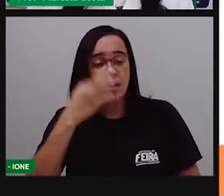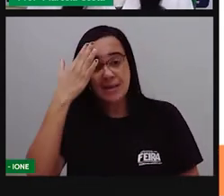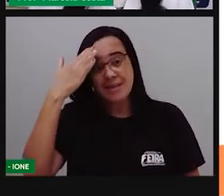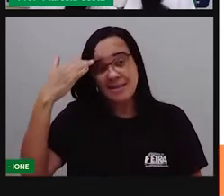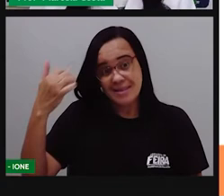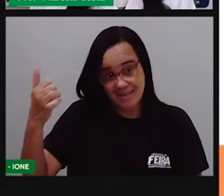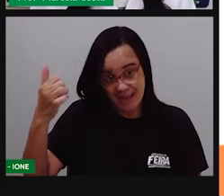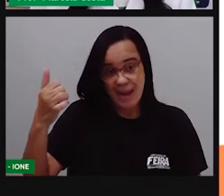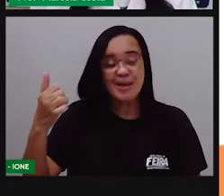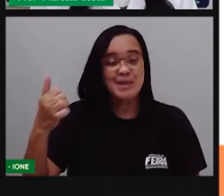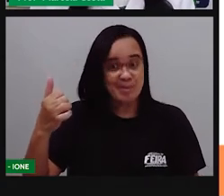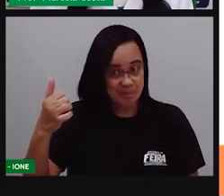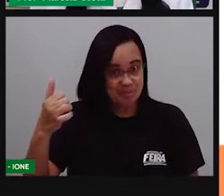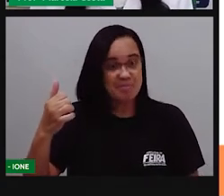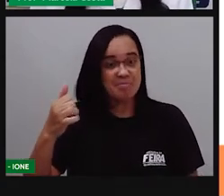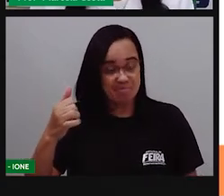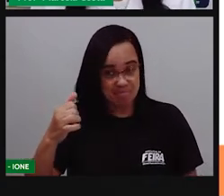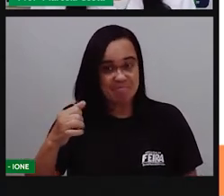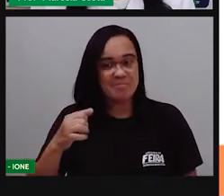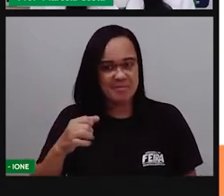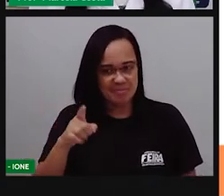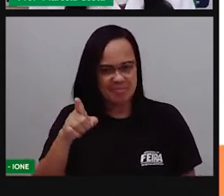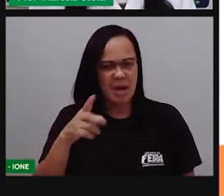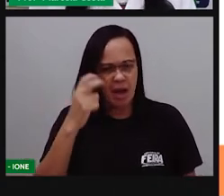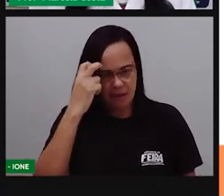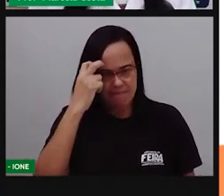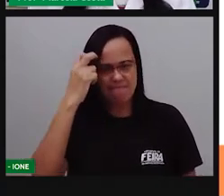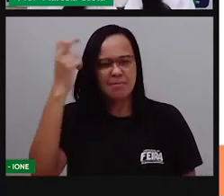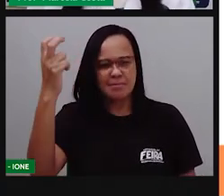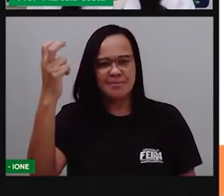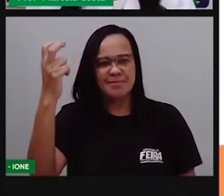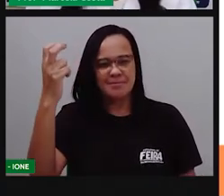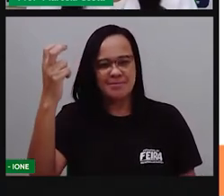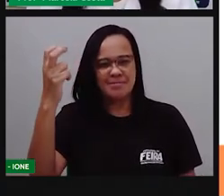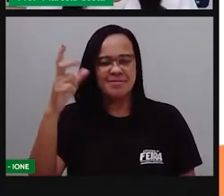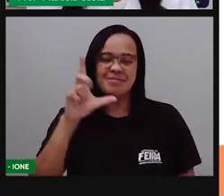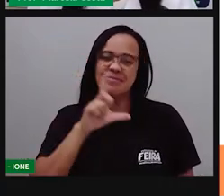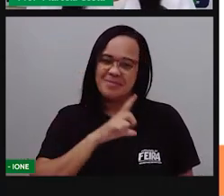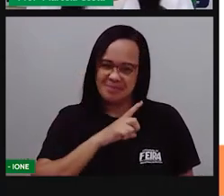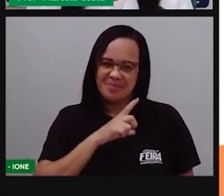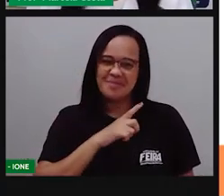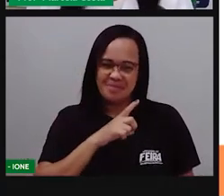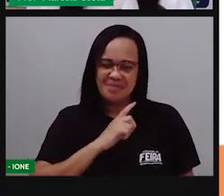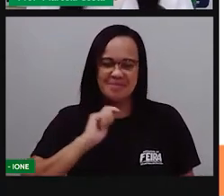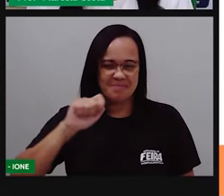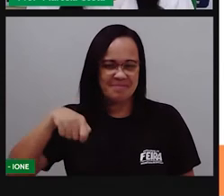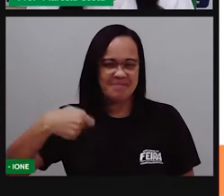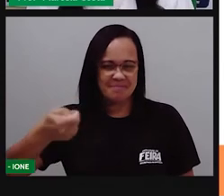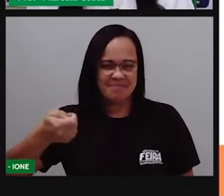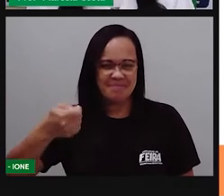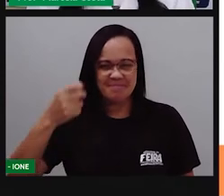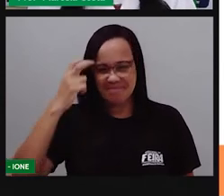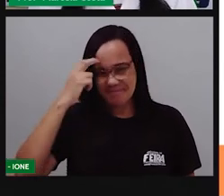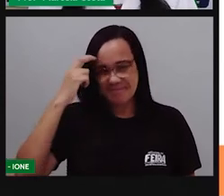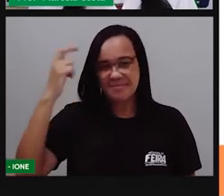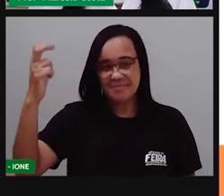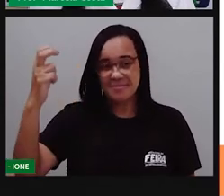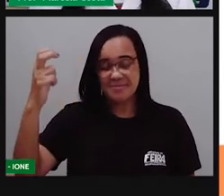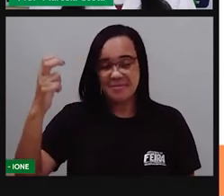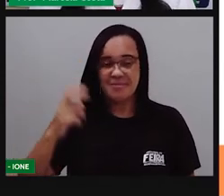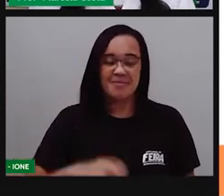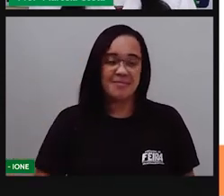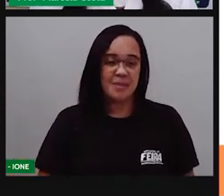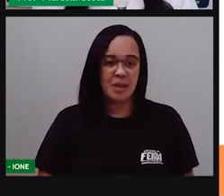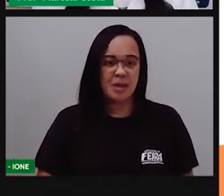um conhecimento muito grande sobre algum tema, né? Com sabedoria. Geralmente, são